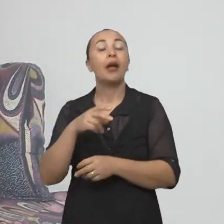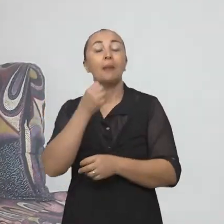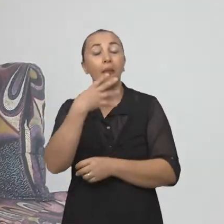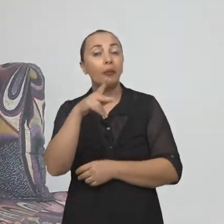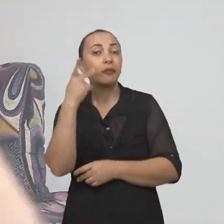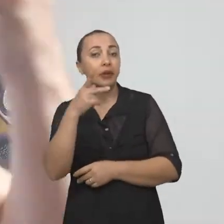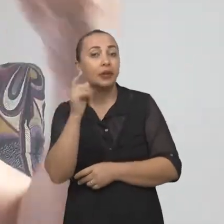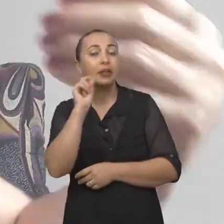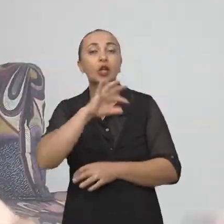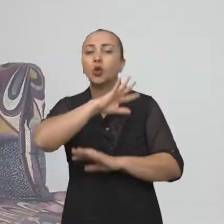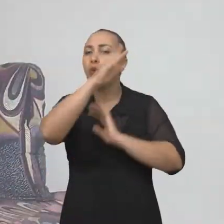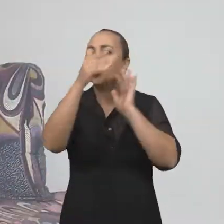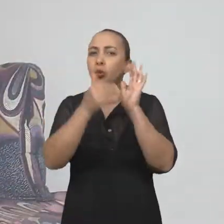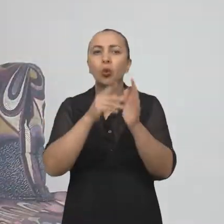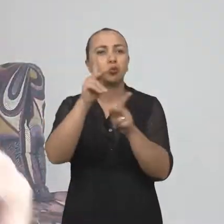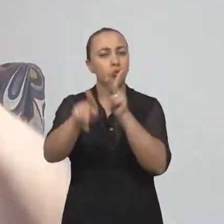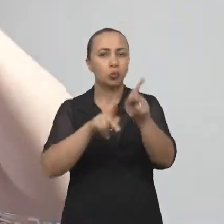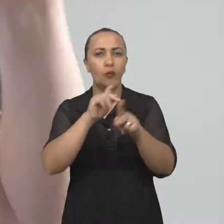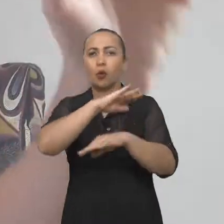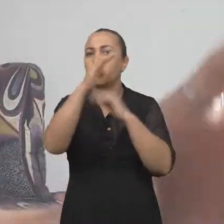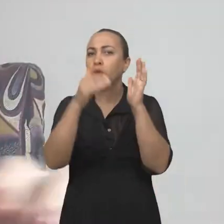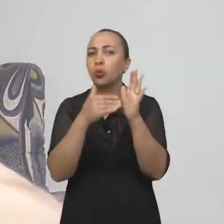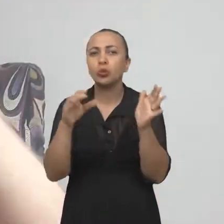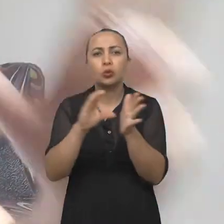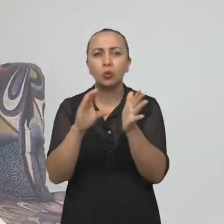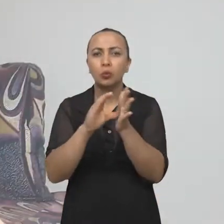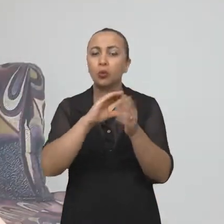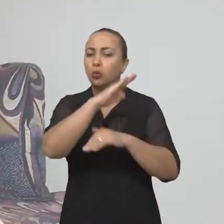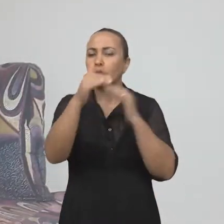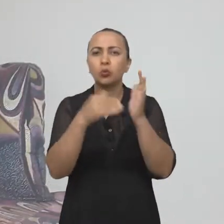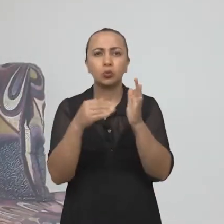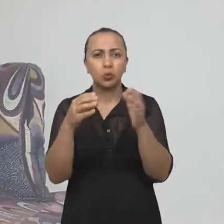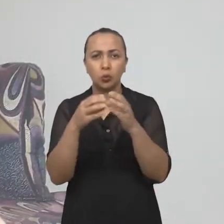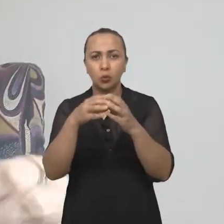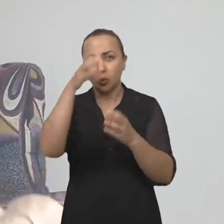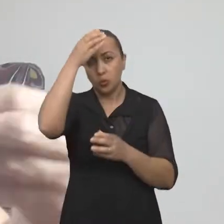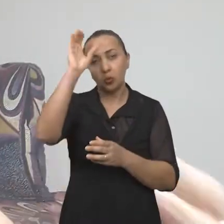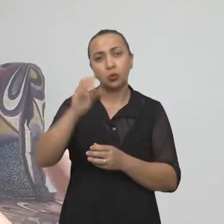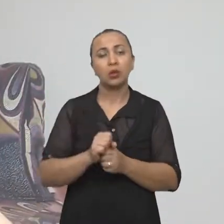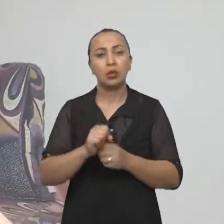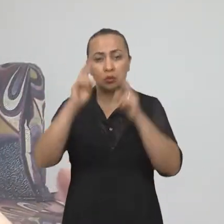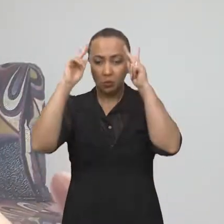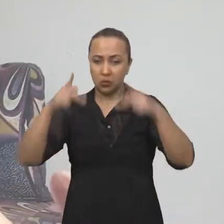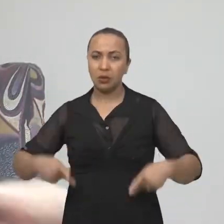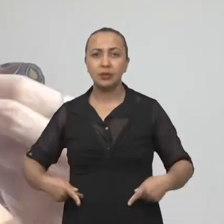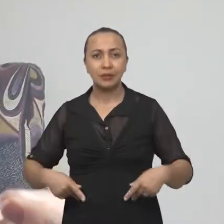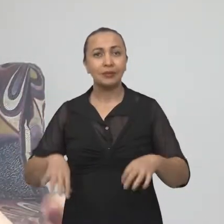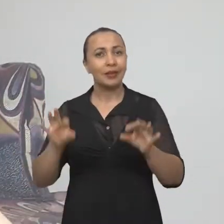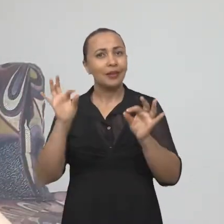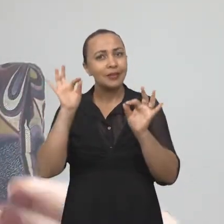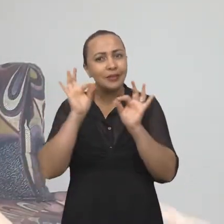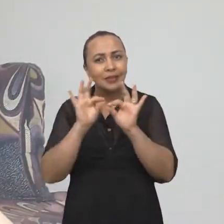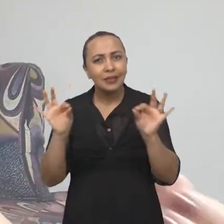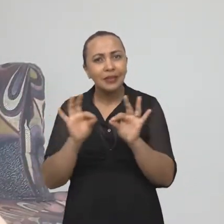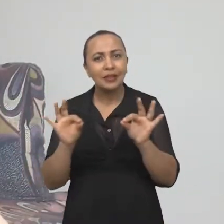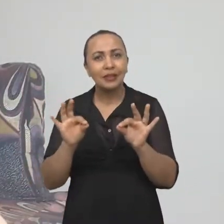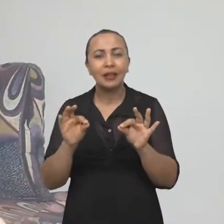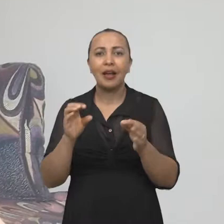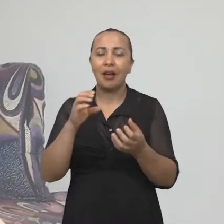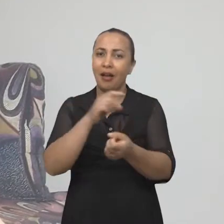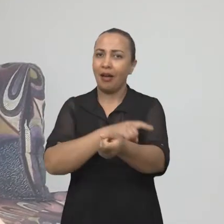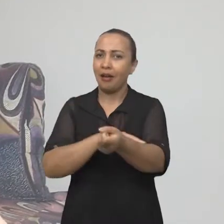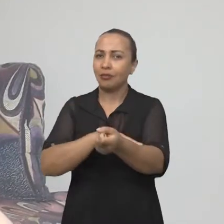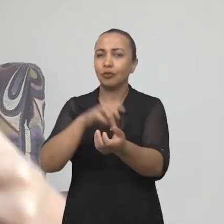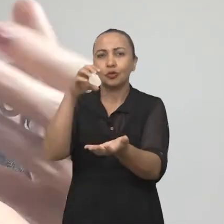que a gente diga que todos os povos, todas as comunidades, todos os grupos culturais humanos têm, certa medida, são, em certa medida,